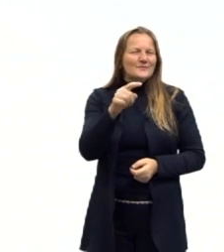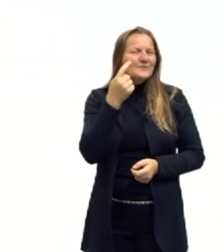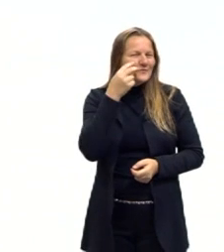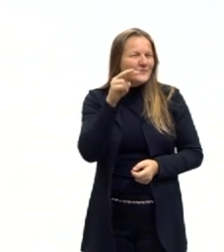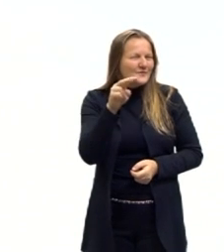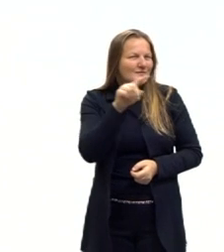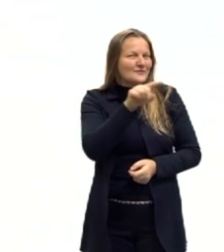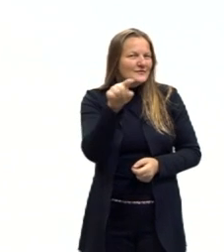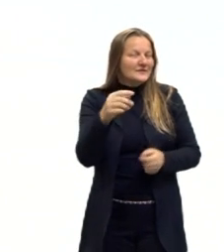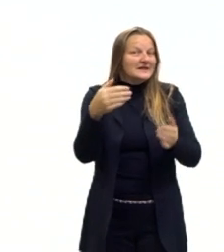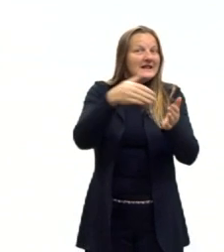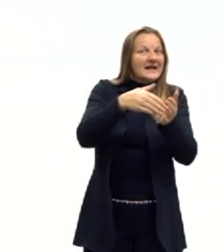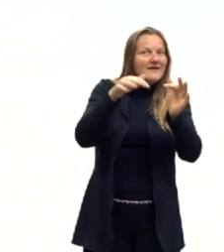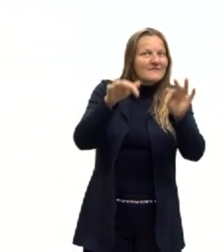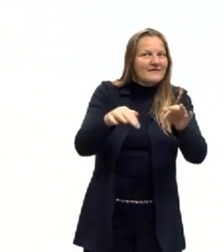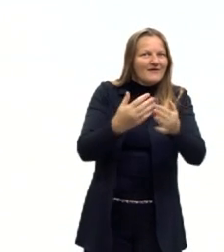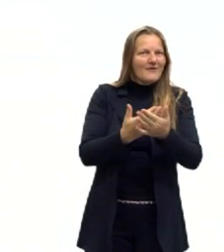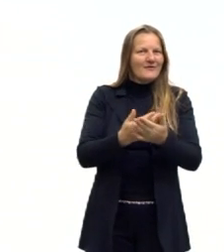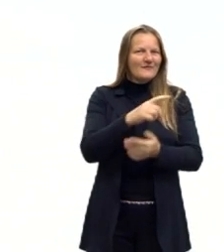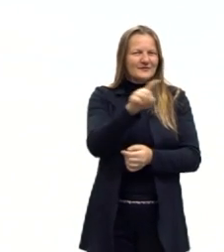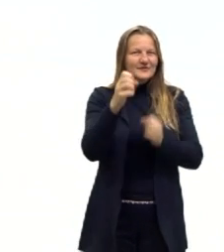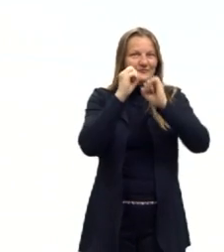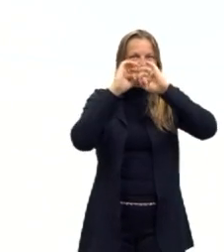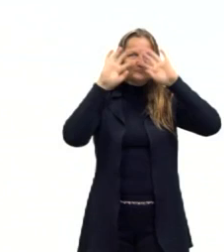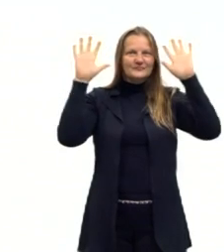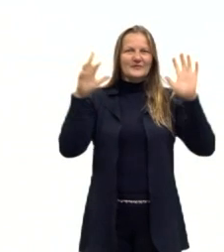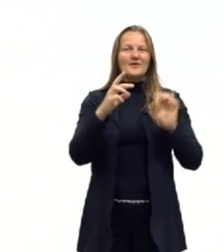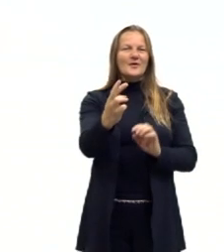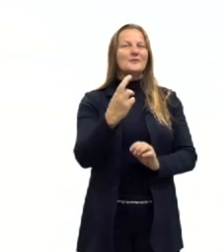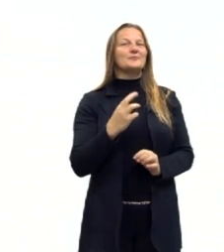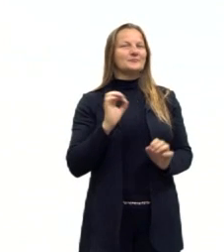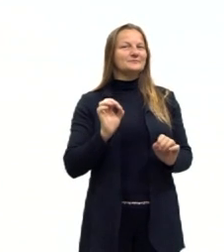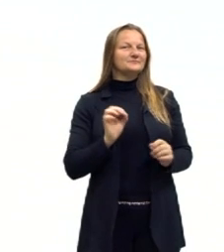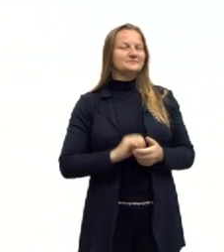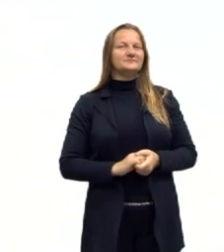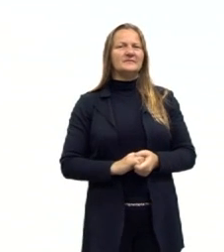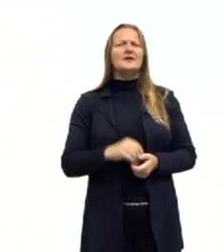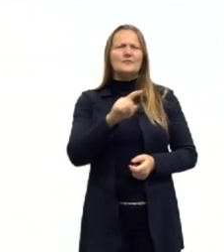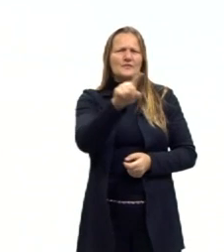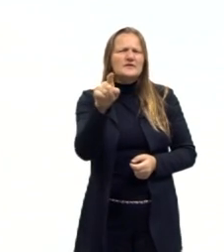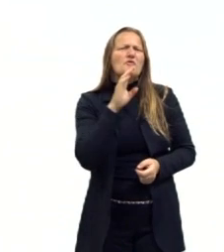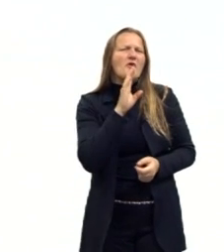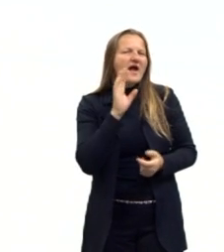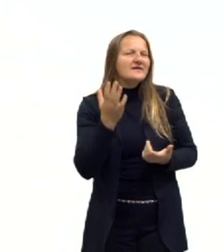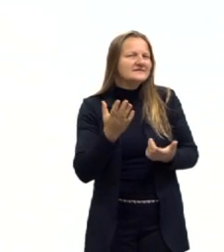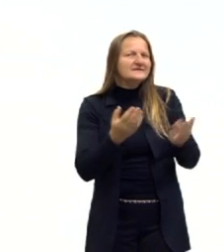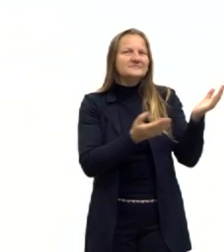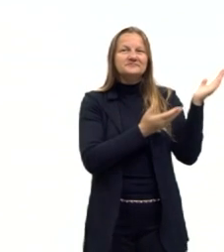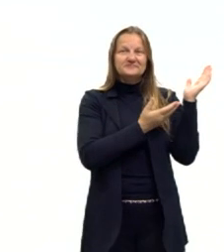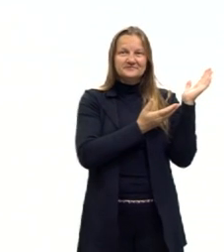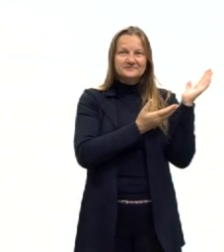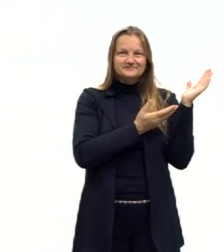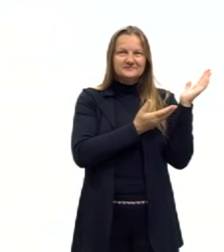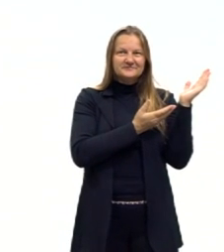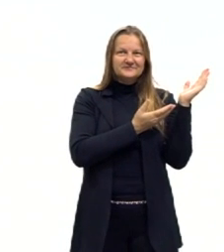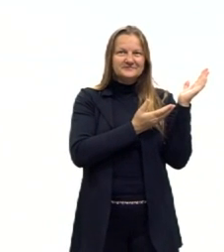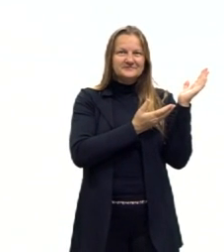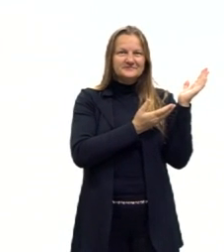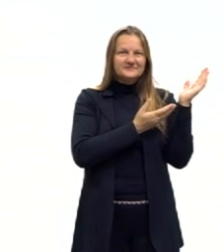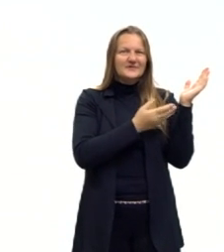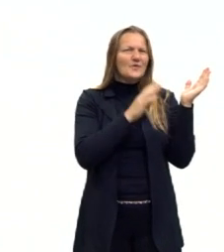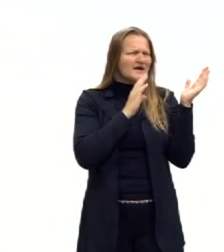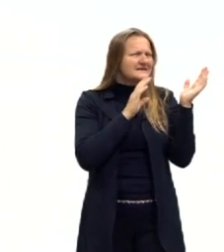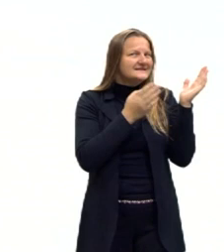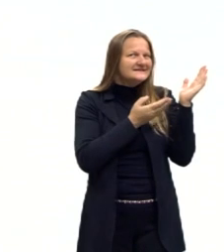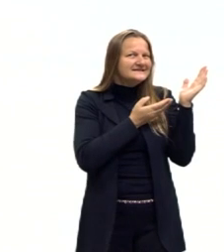ver se até o final da aula vocês vão conseguir entender a resposta da questão. Todo mundo conhece essas balas, todo mundo